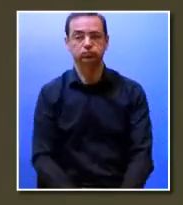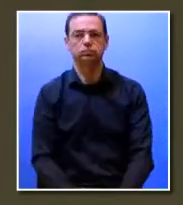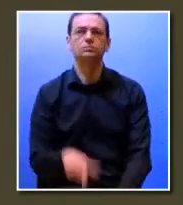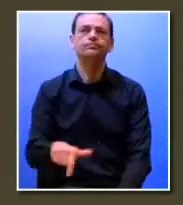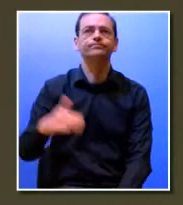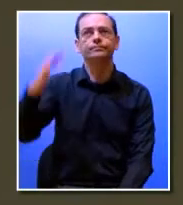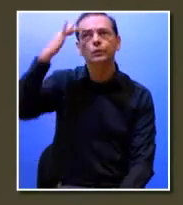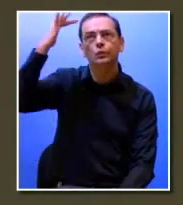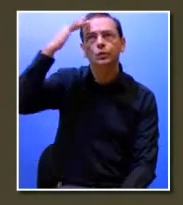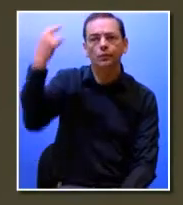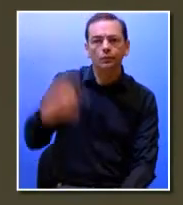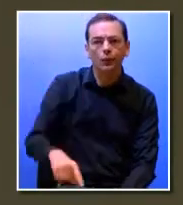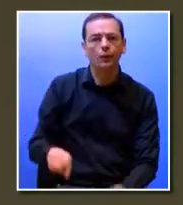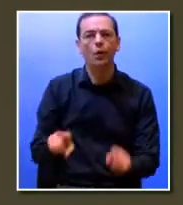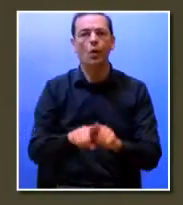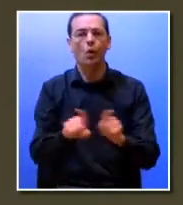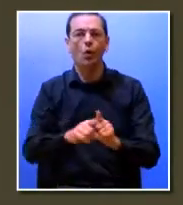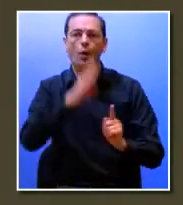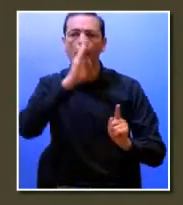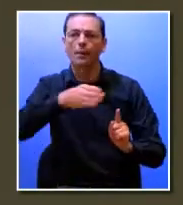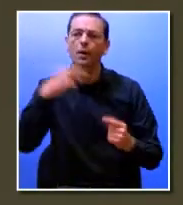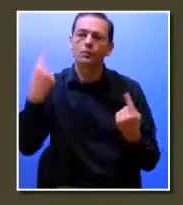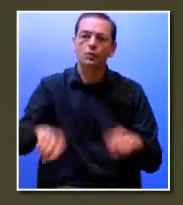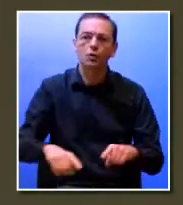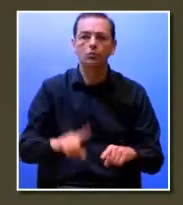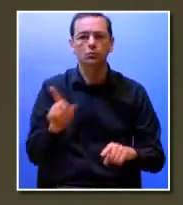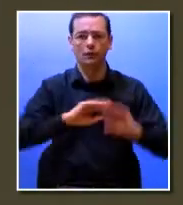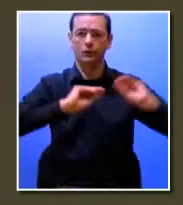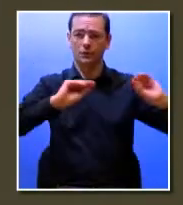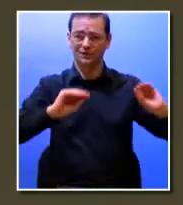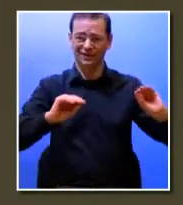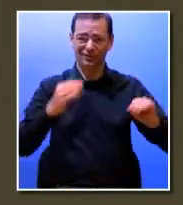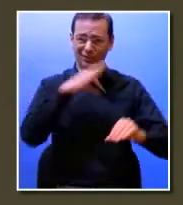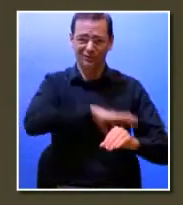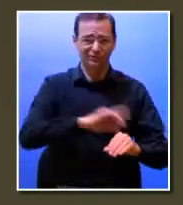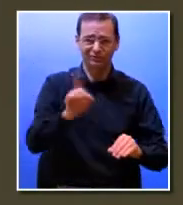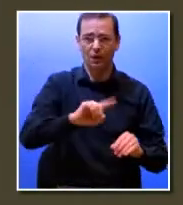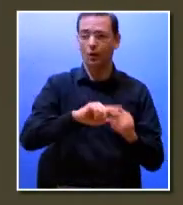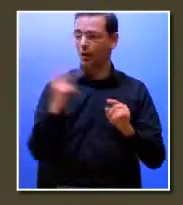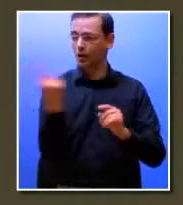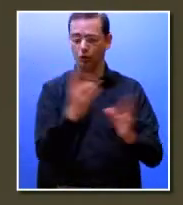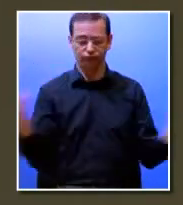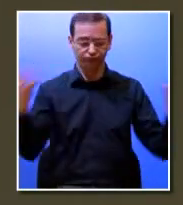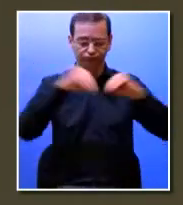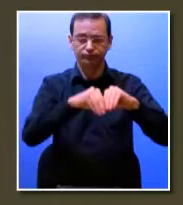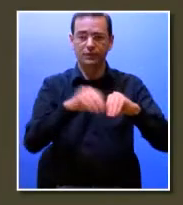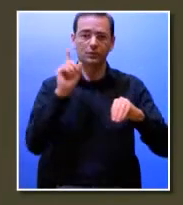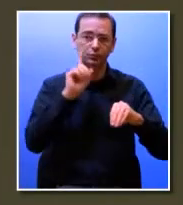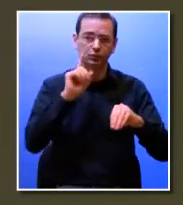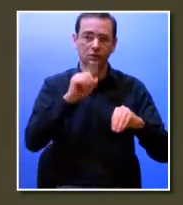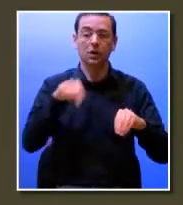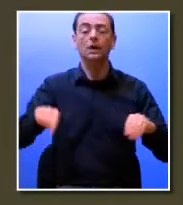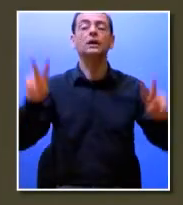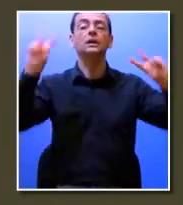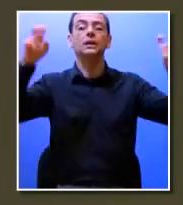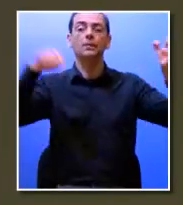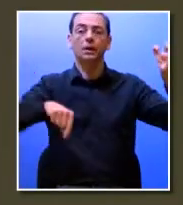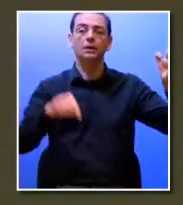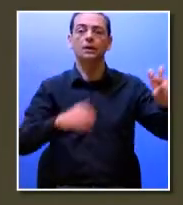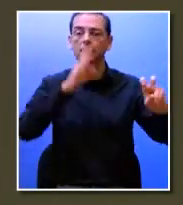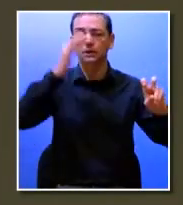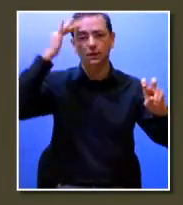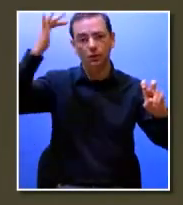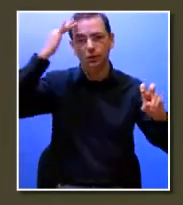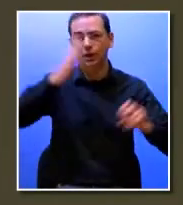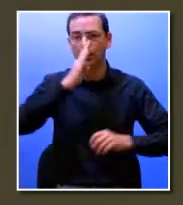teoria, não é só prática que servem para a formação profissional, é preciso conjugar as duas. E o título deste painel é precisamente Teoria e Prática